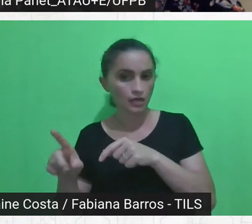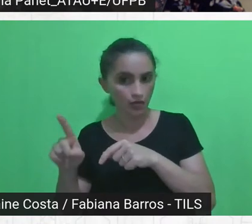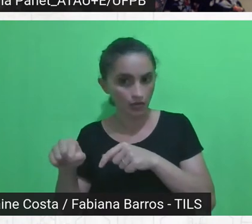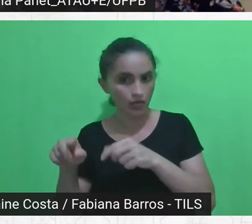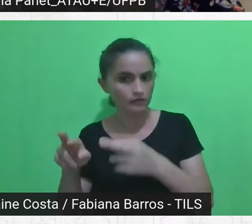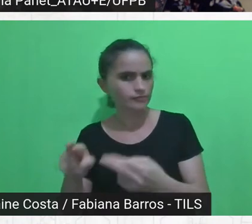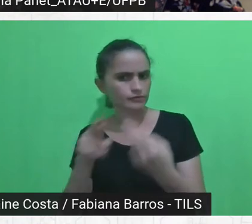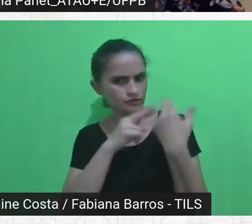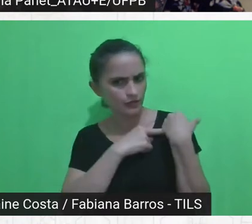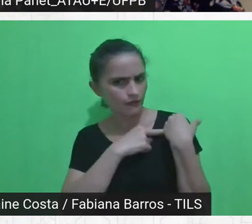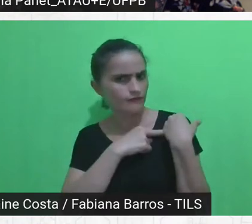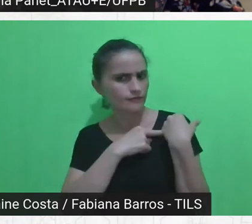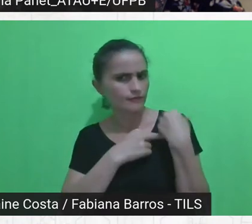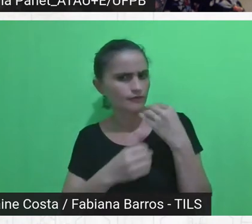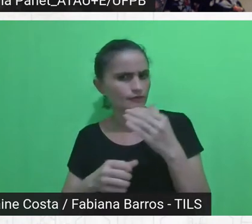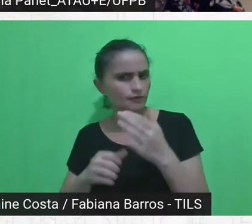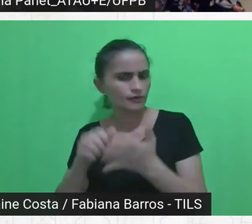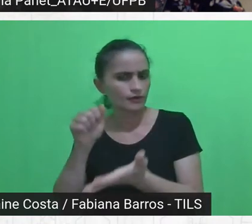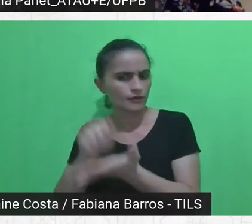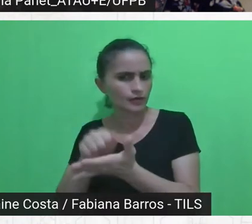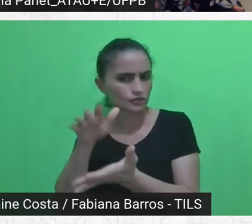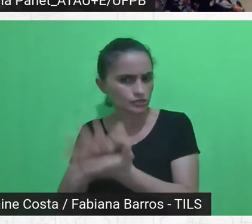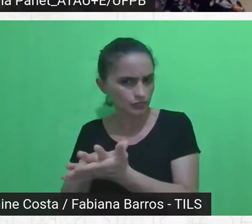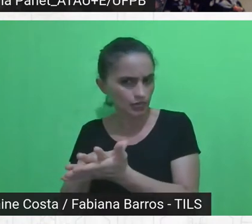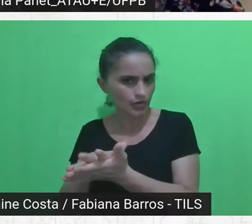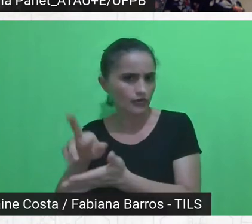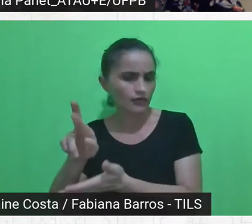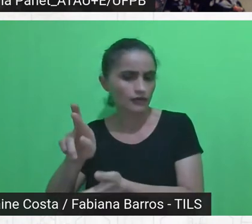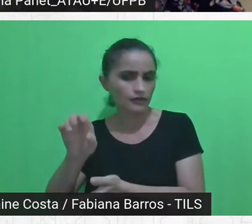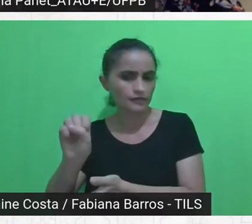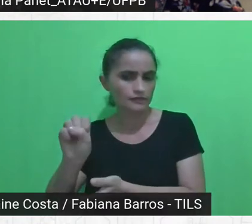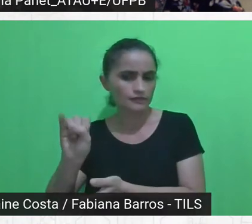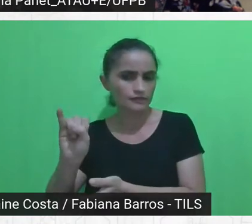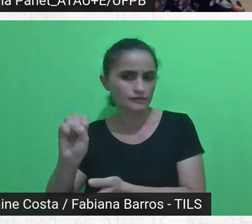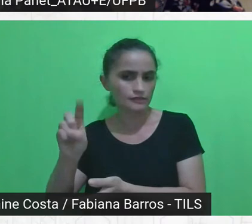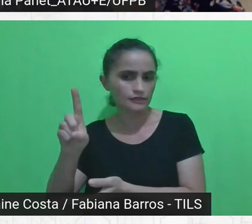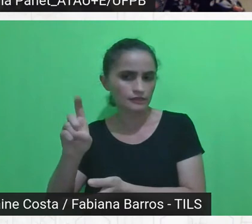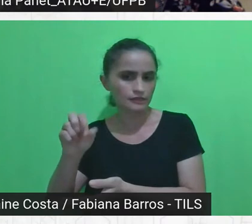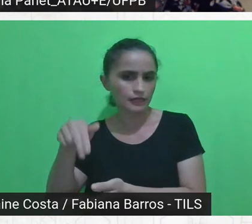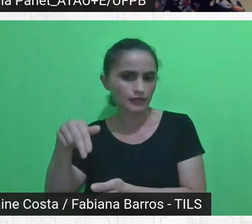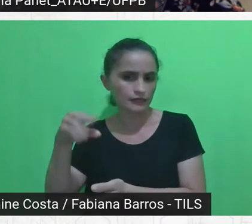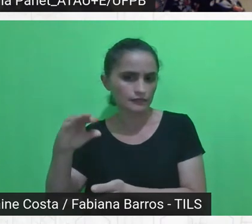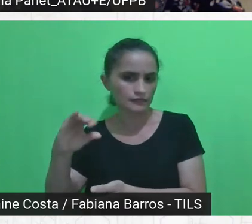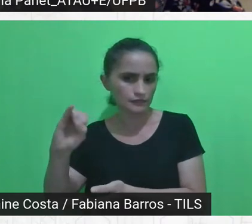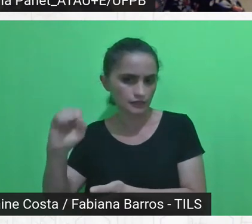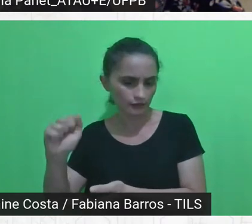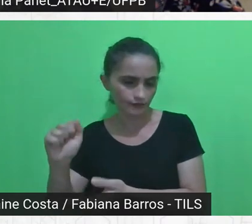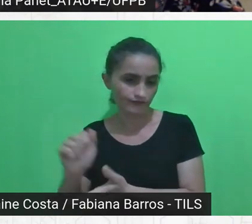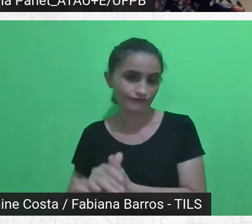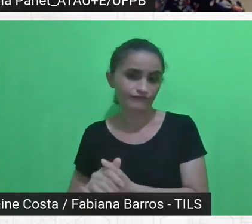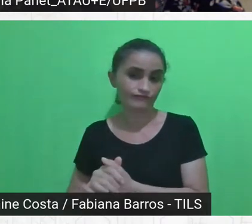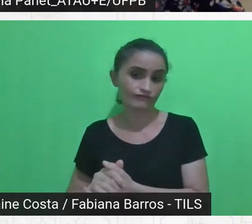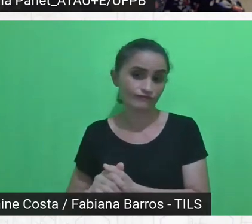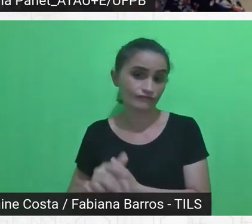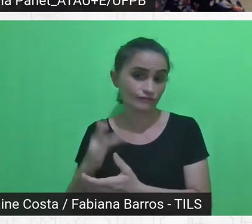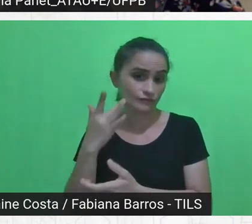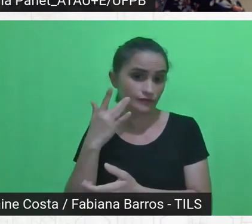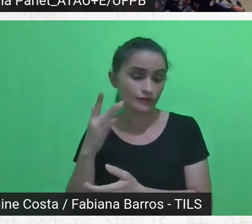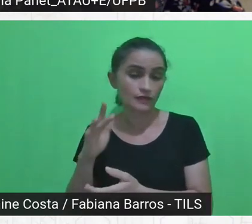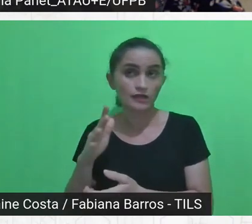muito melhor, mas eu tenho a impressão que o CAL, ele só reconhece hoje um curso que é de uma